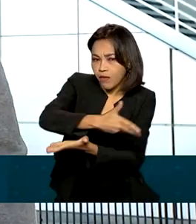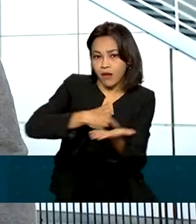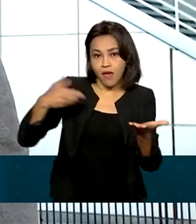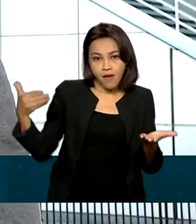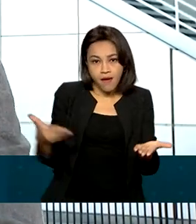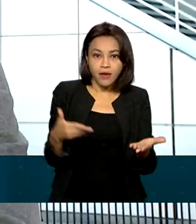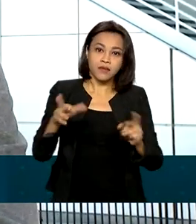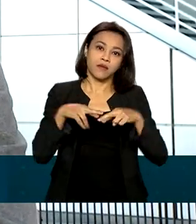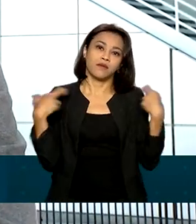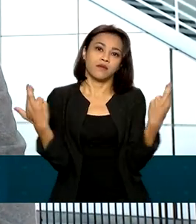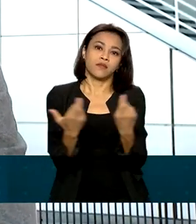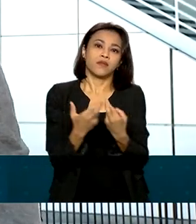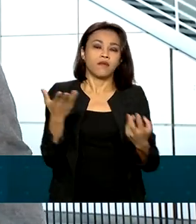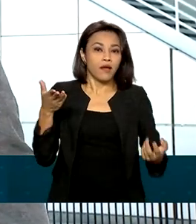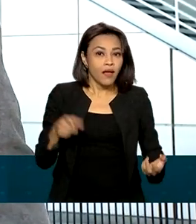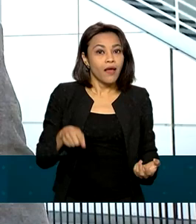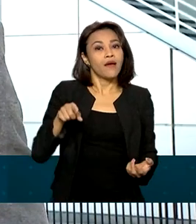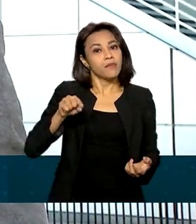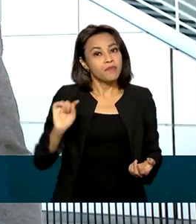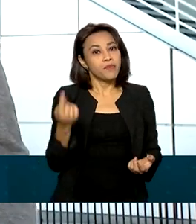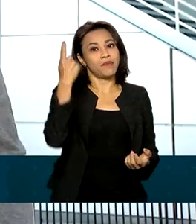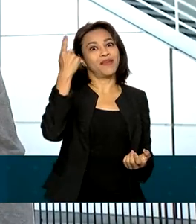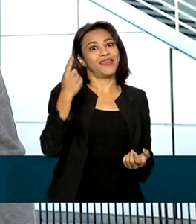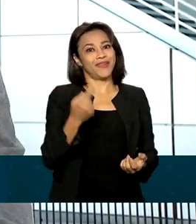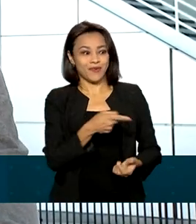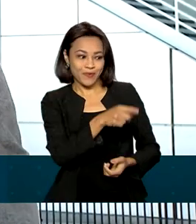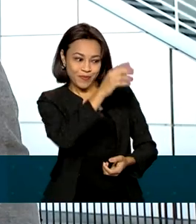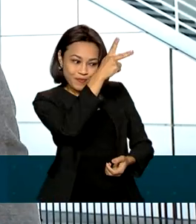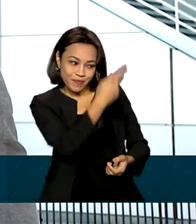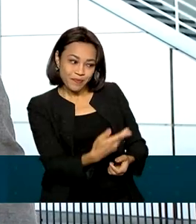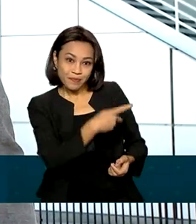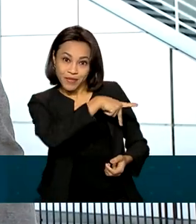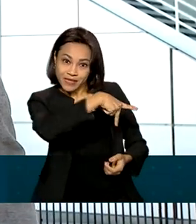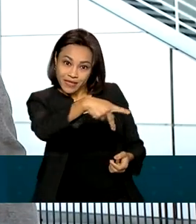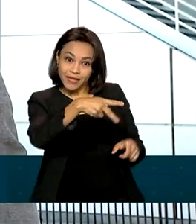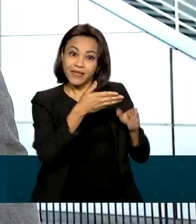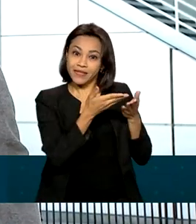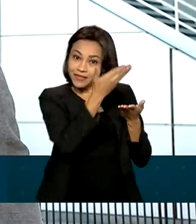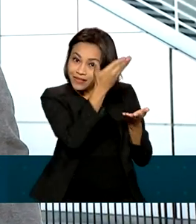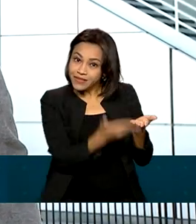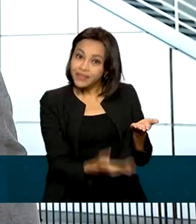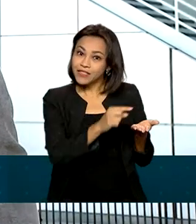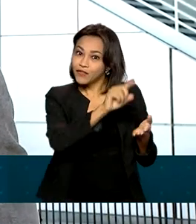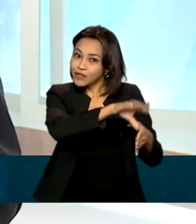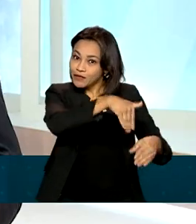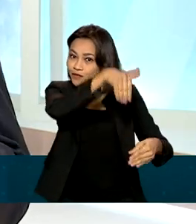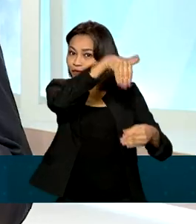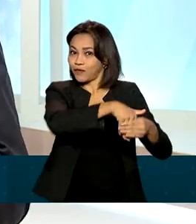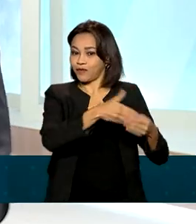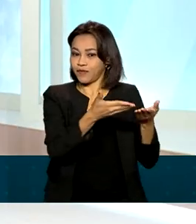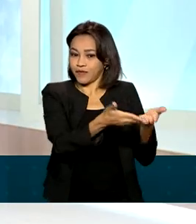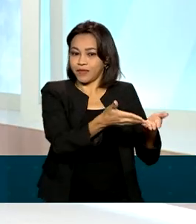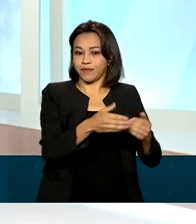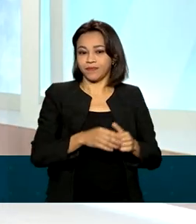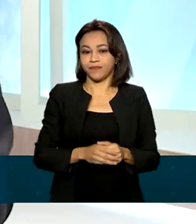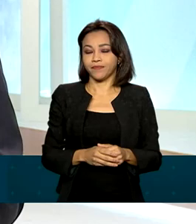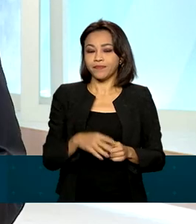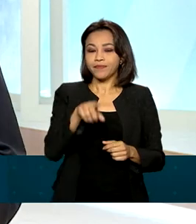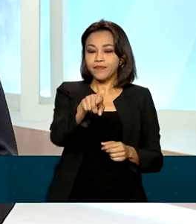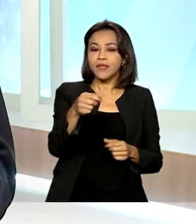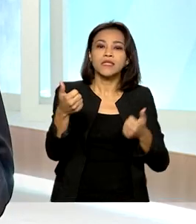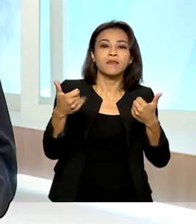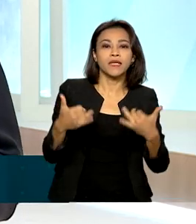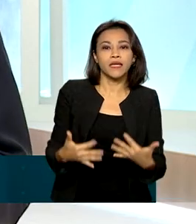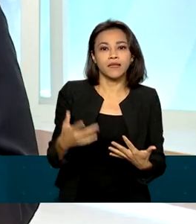pode ser a primeira entre Jair Bolsonaro e Joe Biden, desde que o presidente dos Estados Unidos foi eleito. Uma coisa é você ter uma